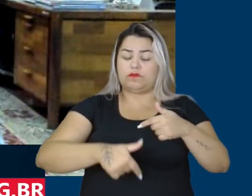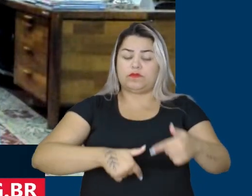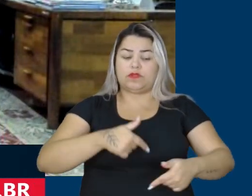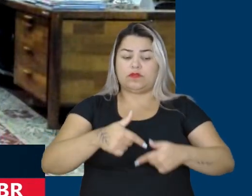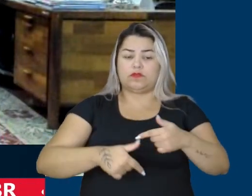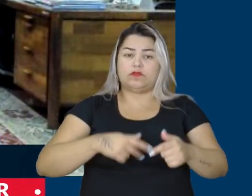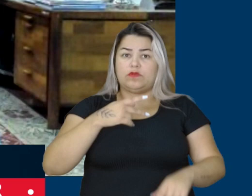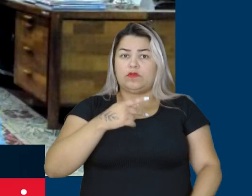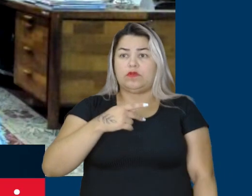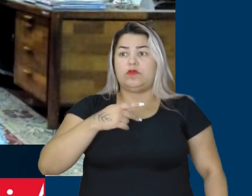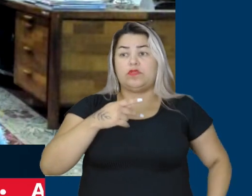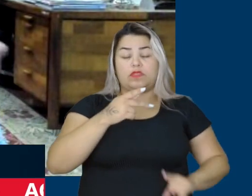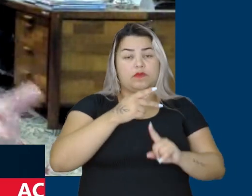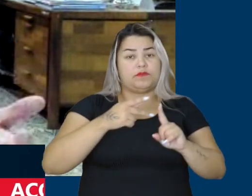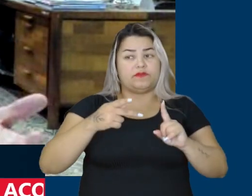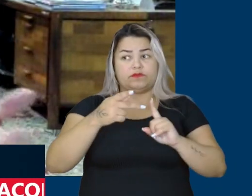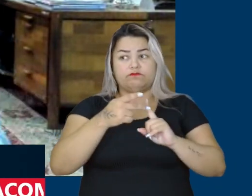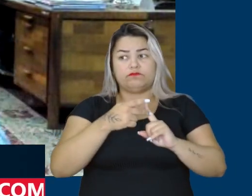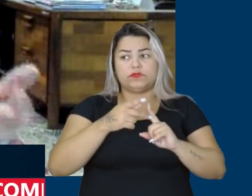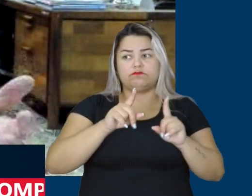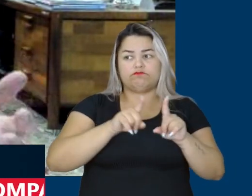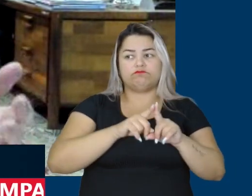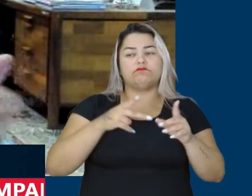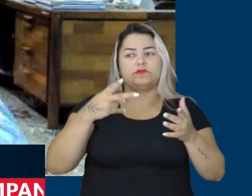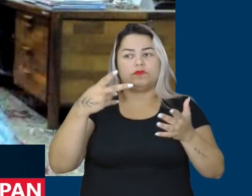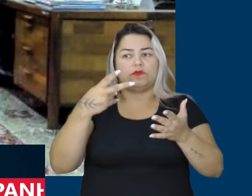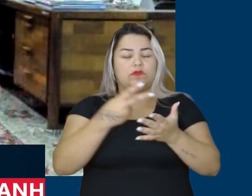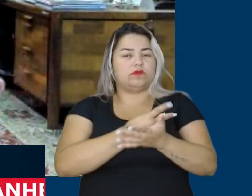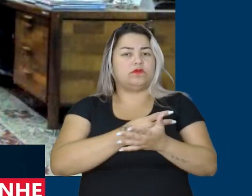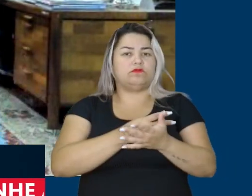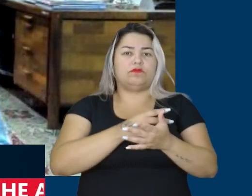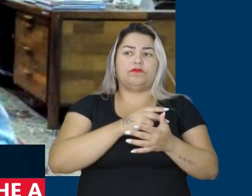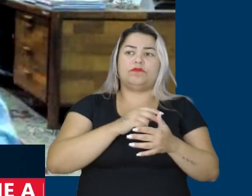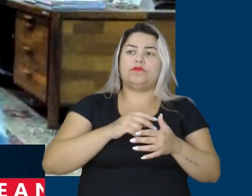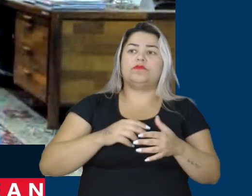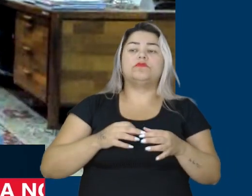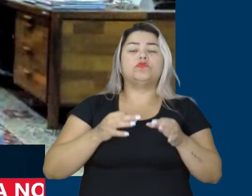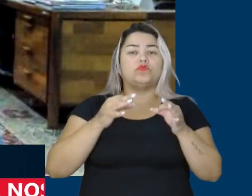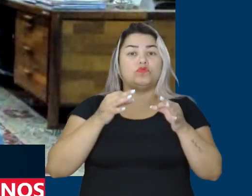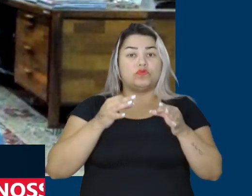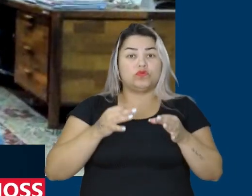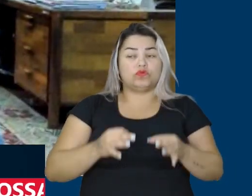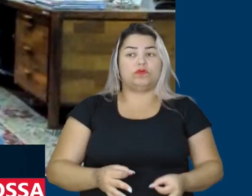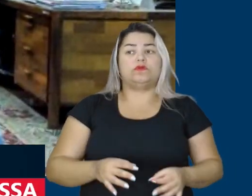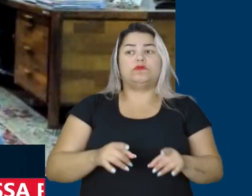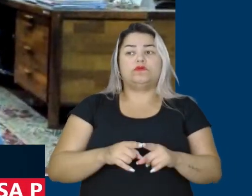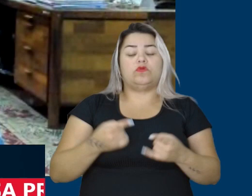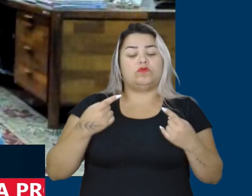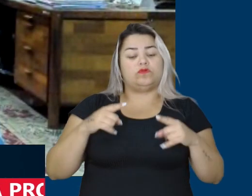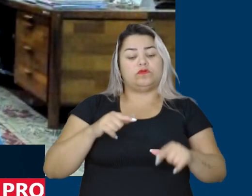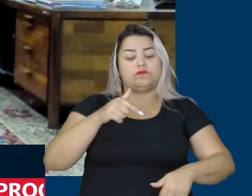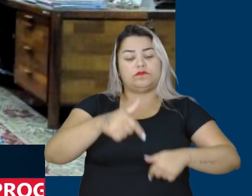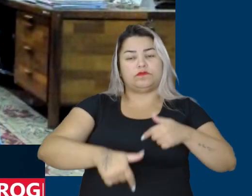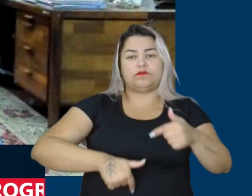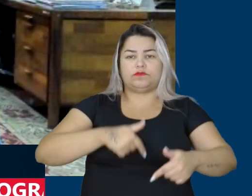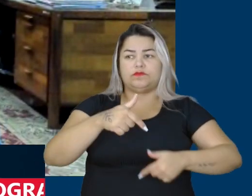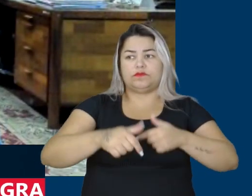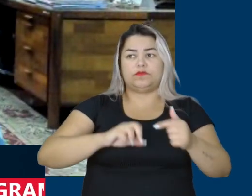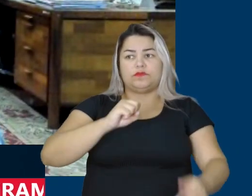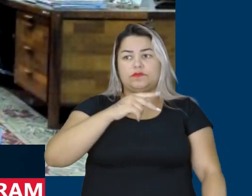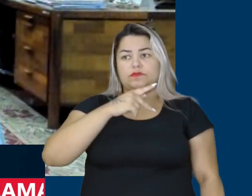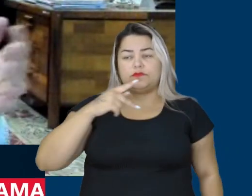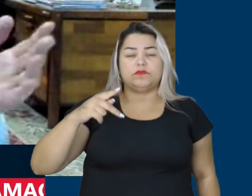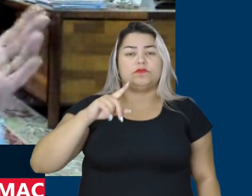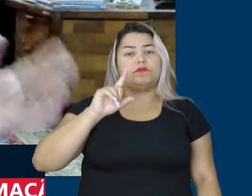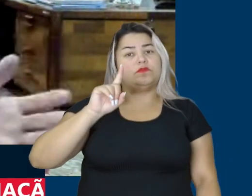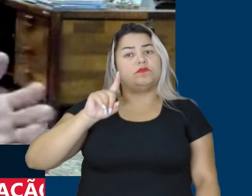no sentido de virar essa página também dessa grande injustiça contra trabalhadores e trabalhadoras em aplicativos,